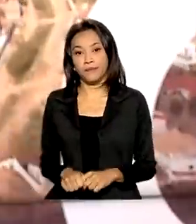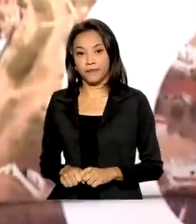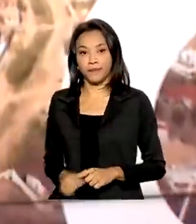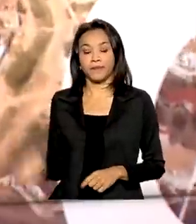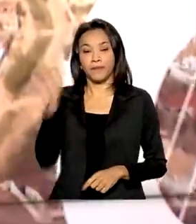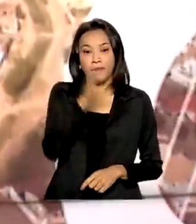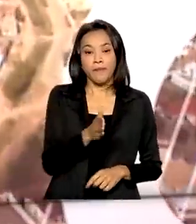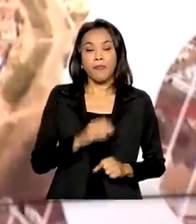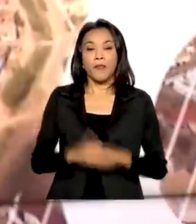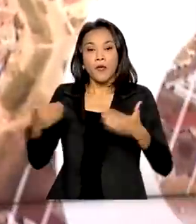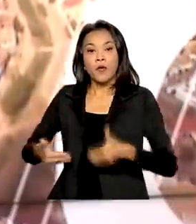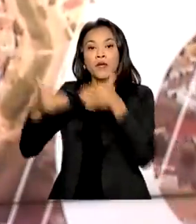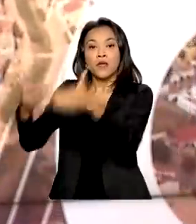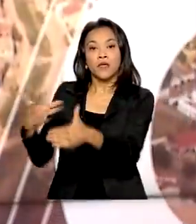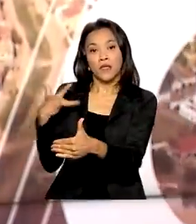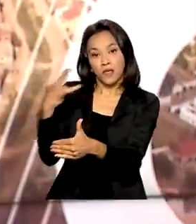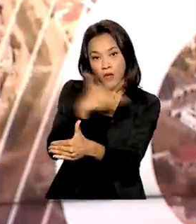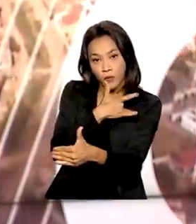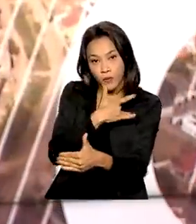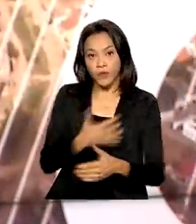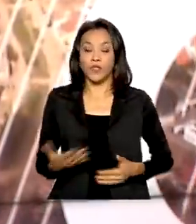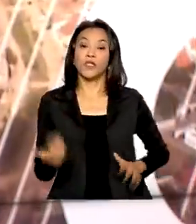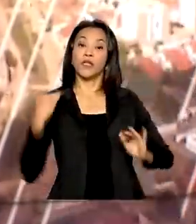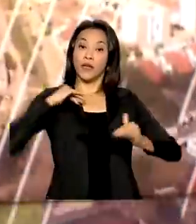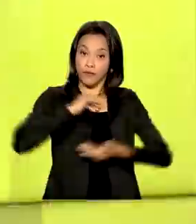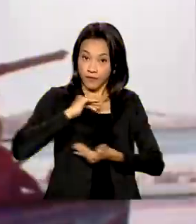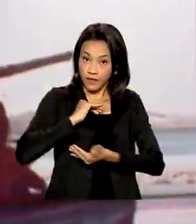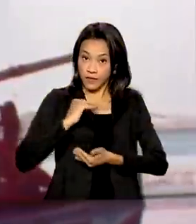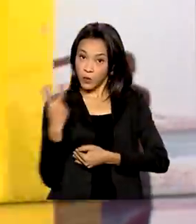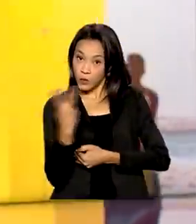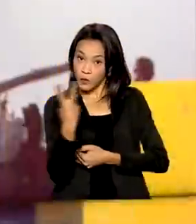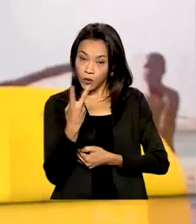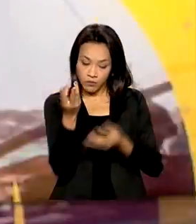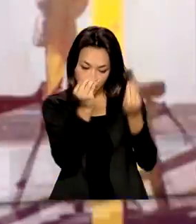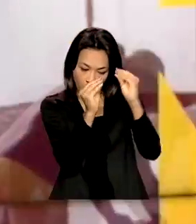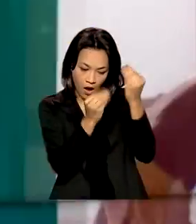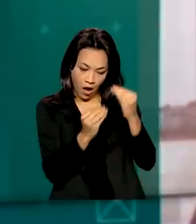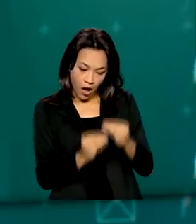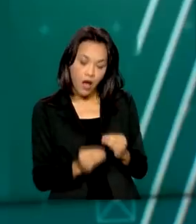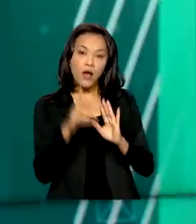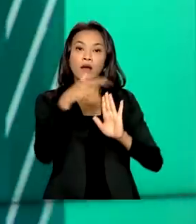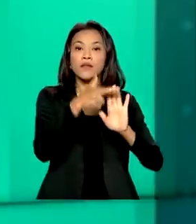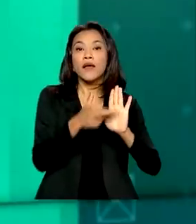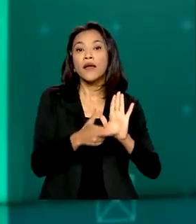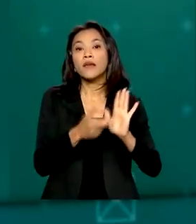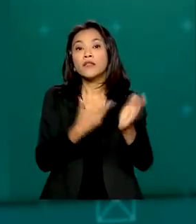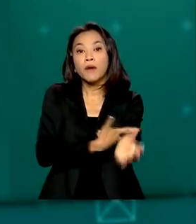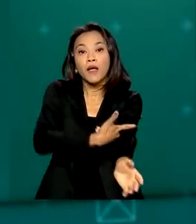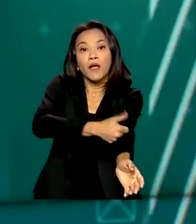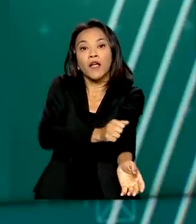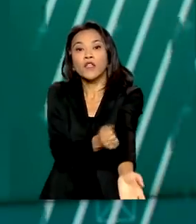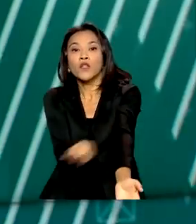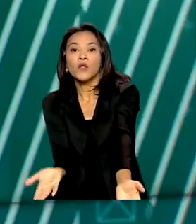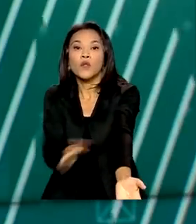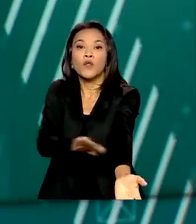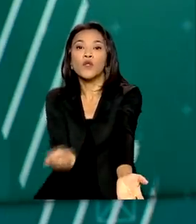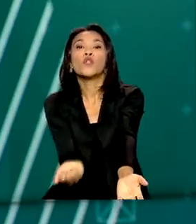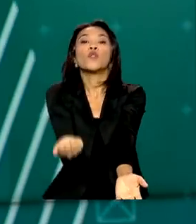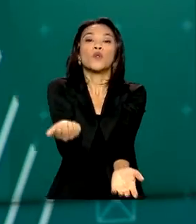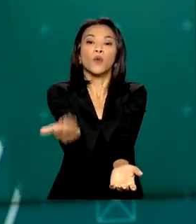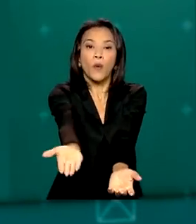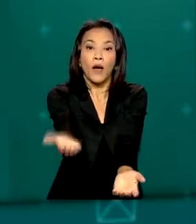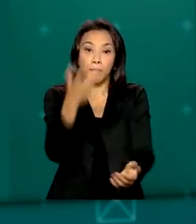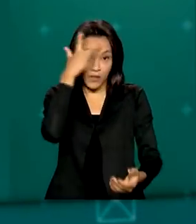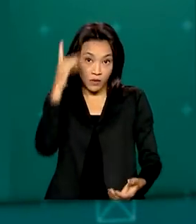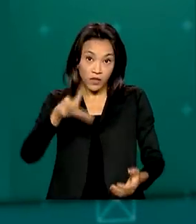O Ministério da Saúde e a Anvisa atualizaram os critérios para a doação de sangue durante a pandemia. A partir de agora, pessoas que